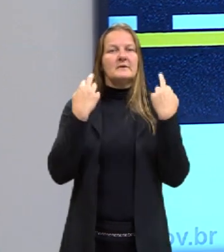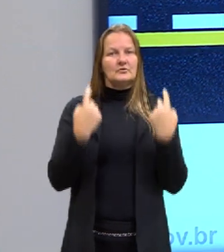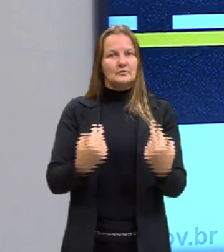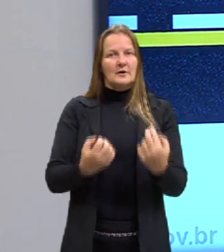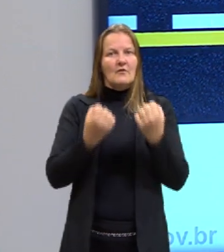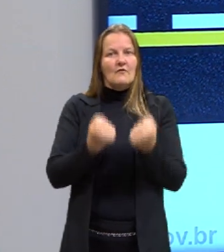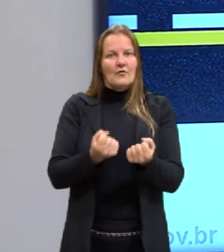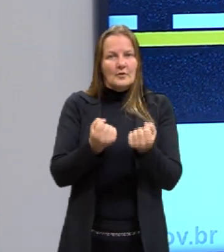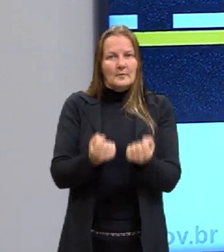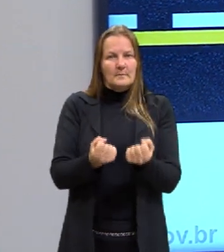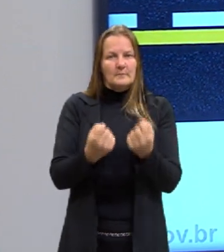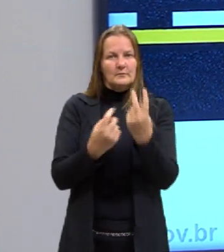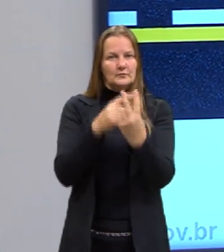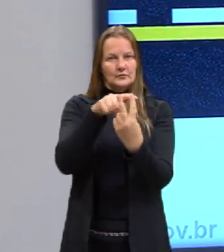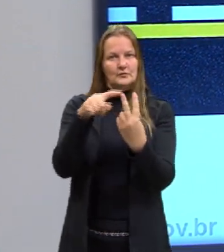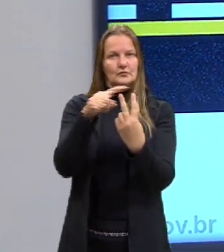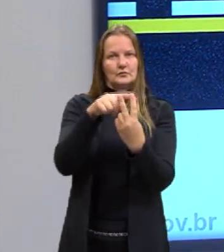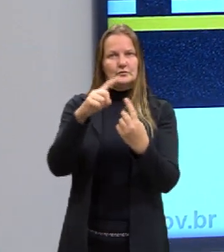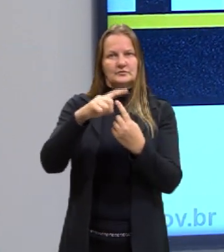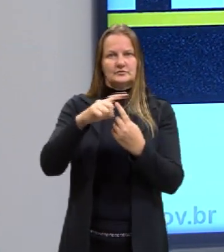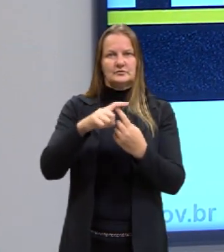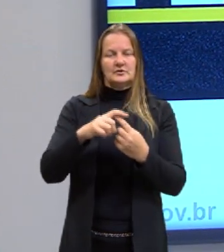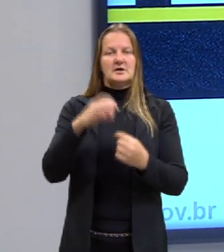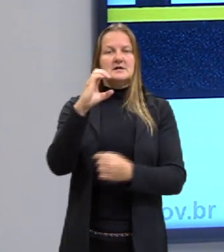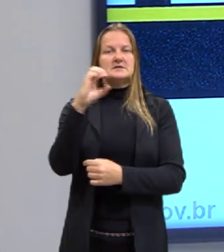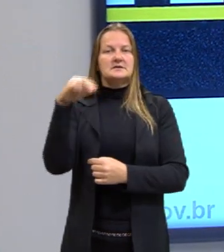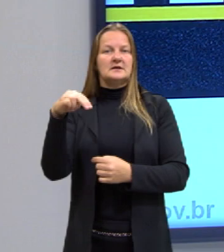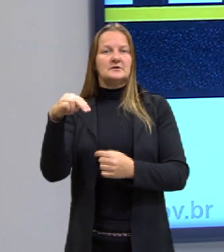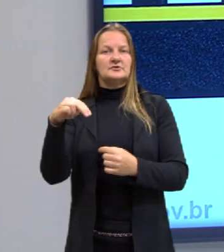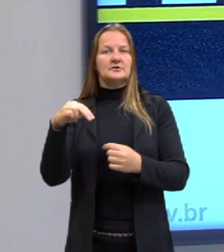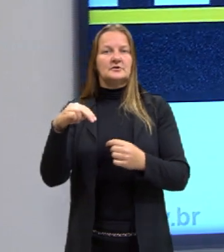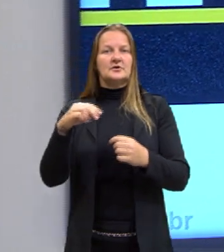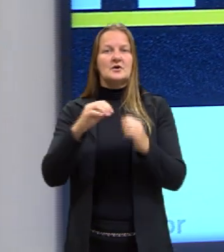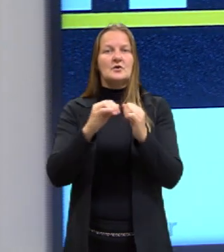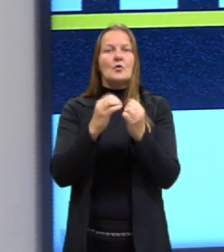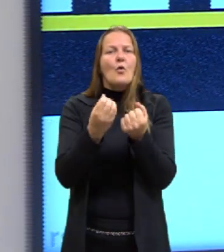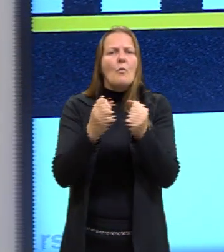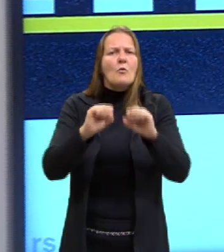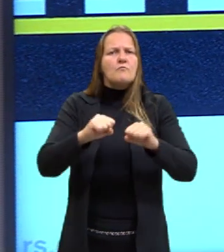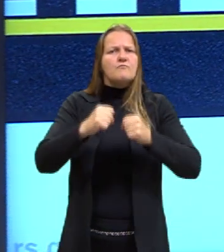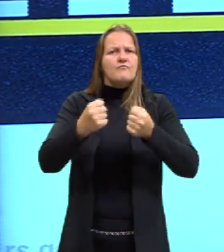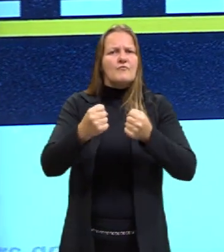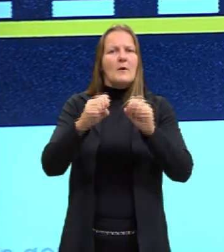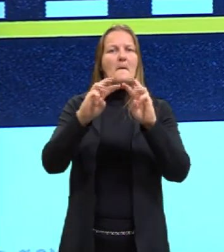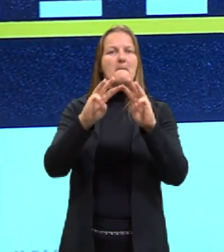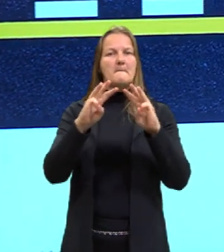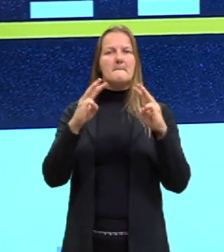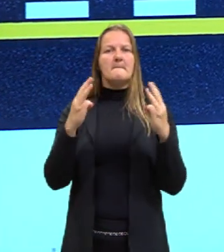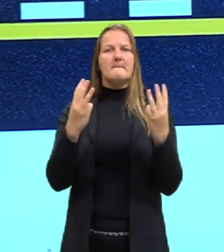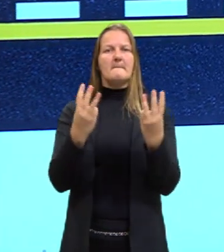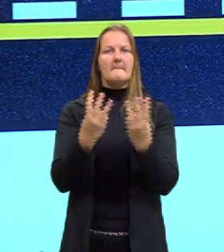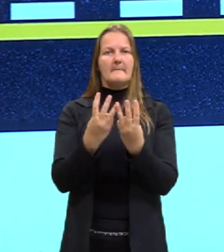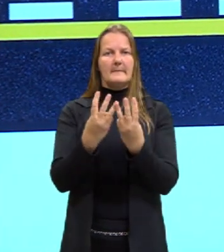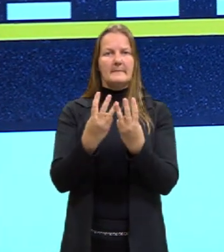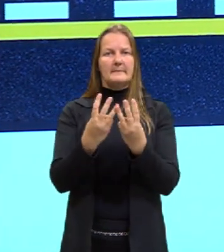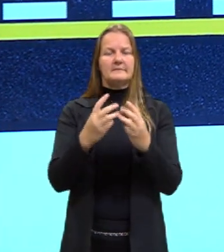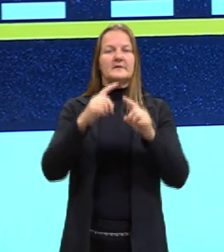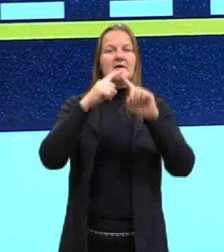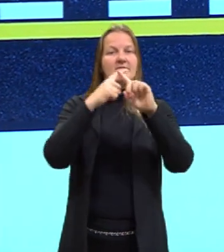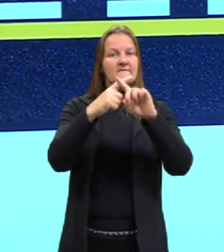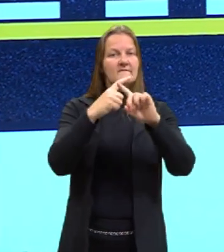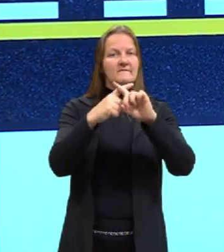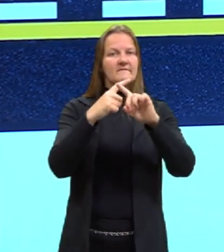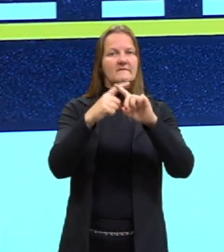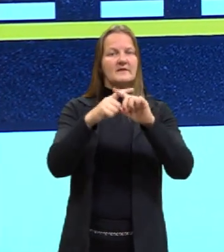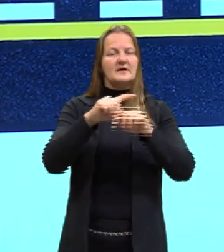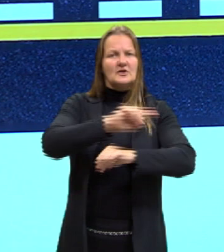fazendo. E a energia cinética, como que a gente define ela? Massa desse carro multiplicado